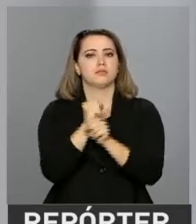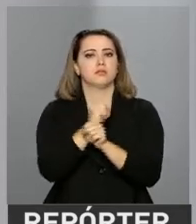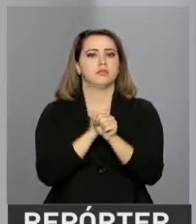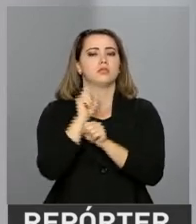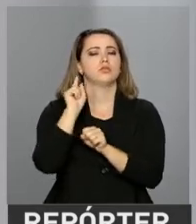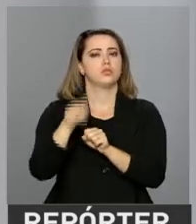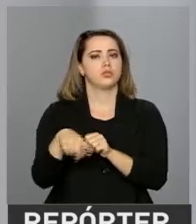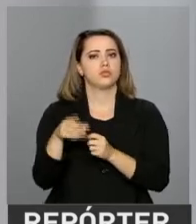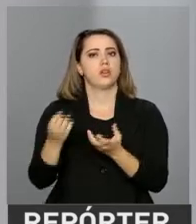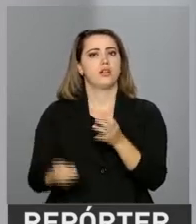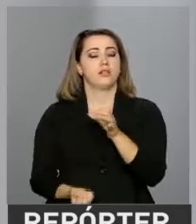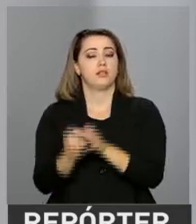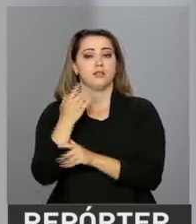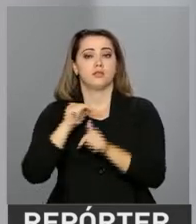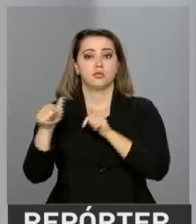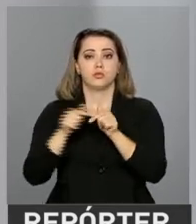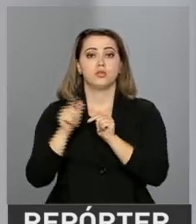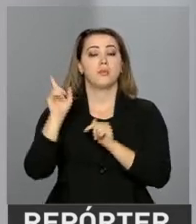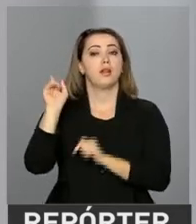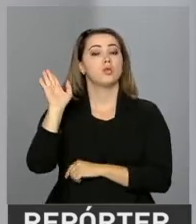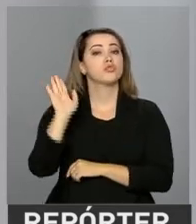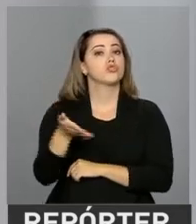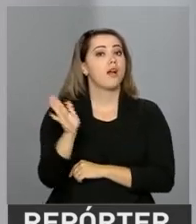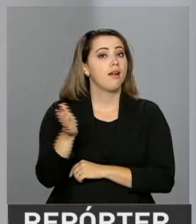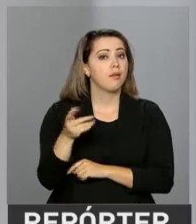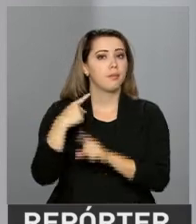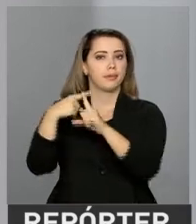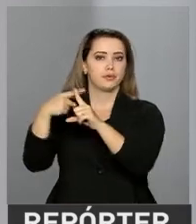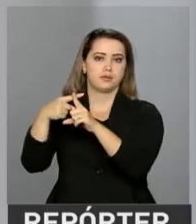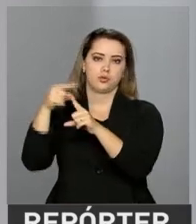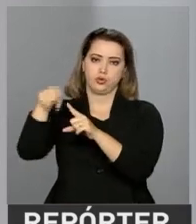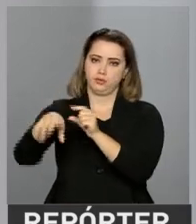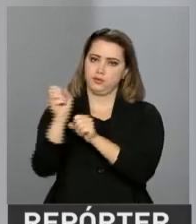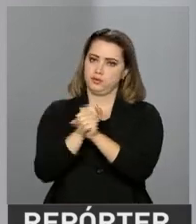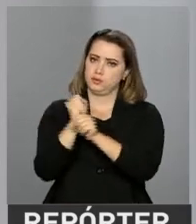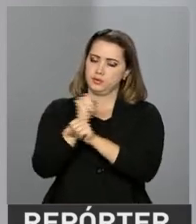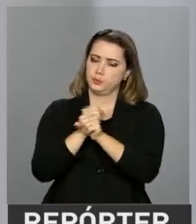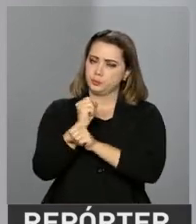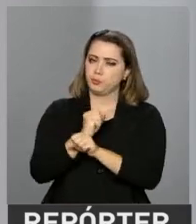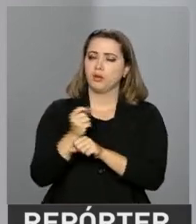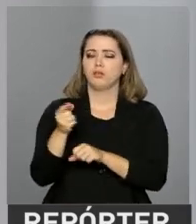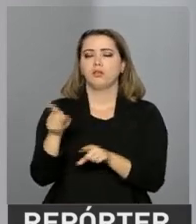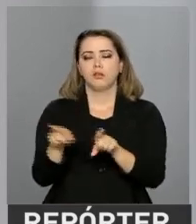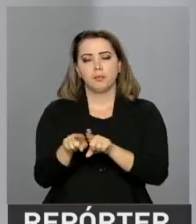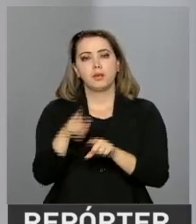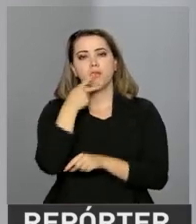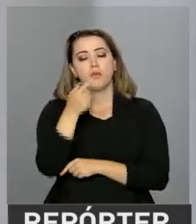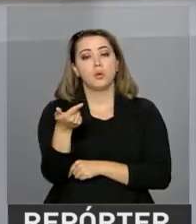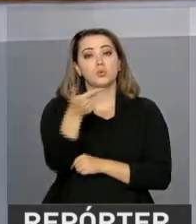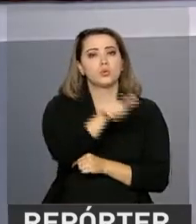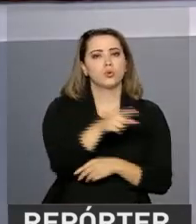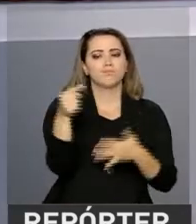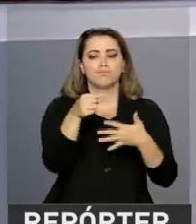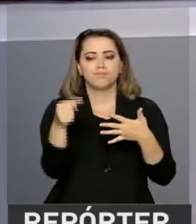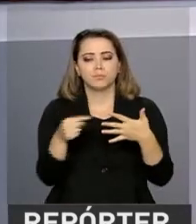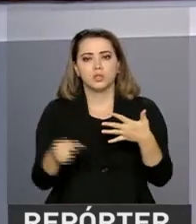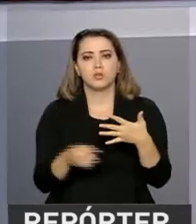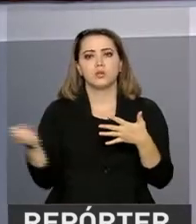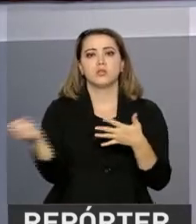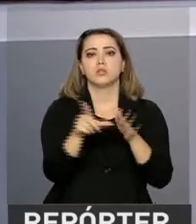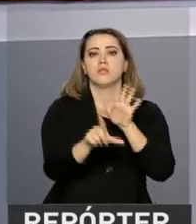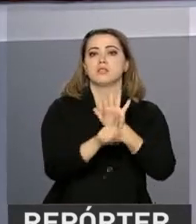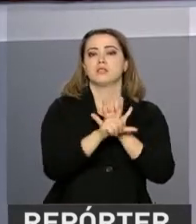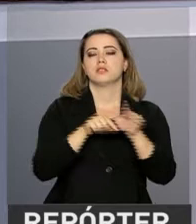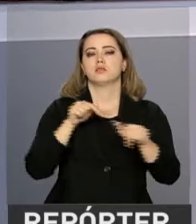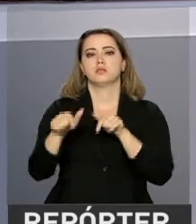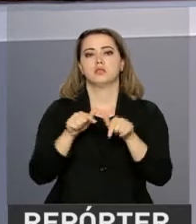2017. O presidente também falou de outras medidas para melhorar o mercado de trabalho, como a modernização das leis